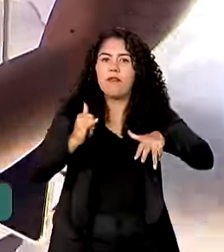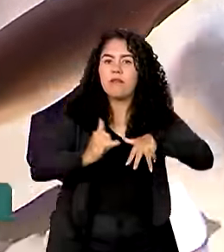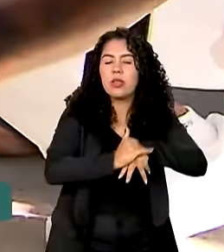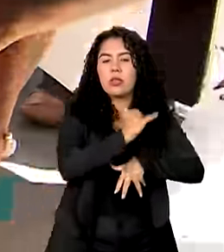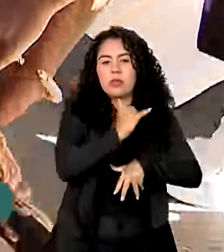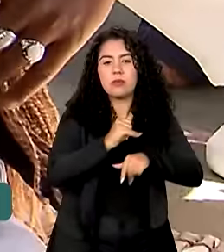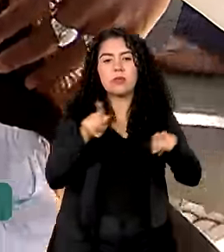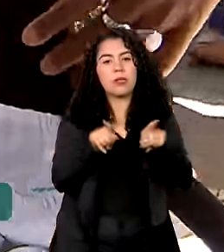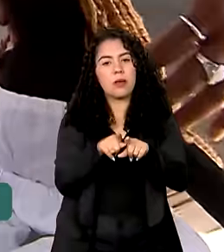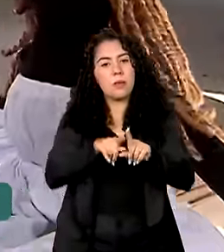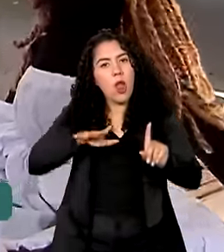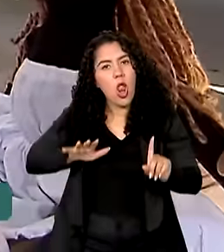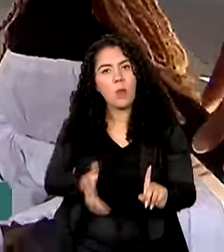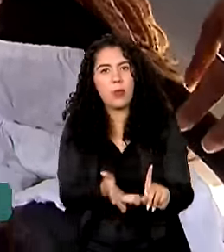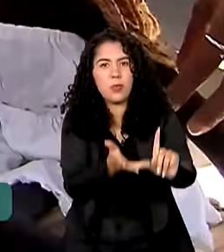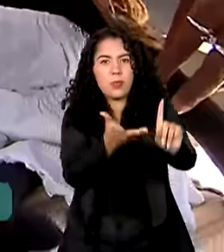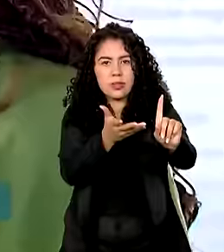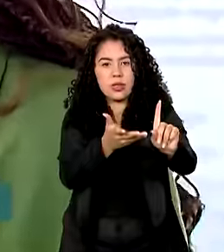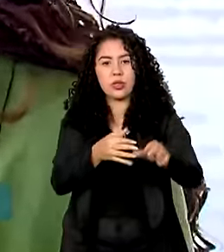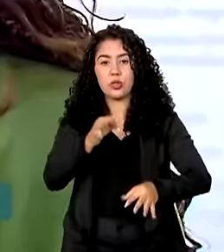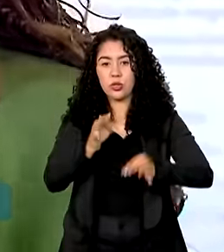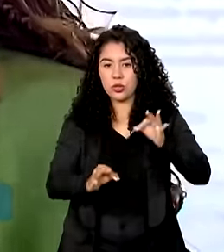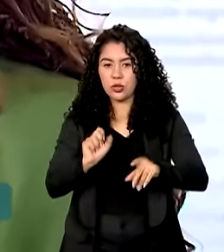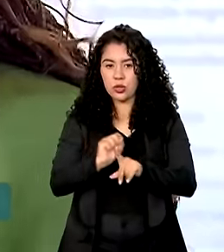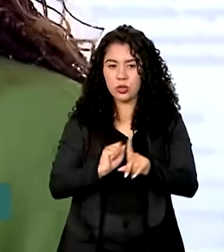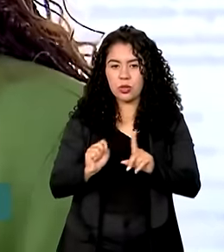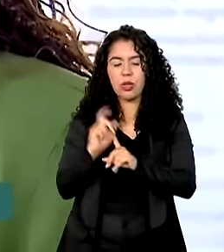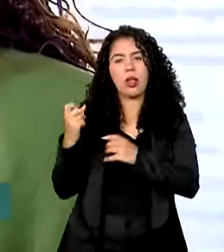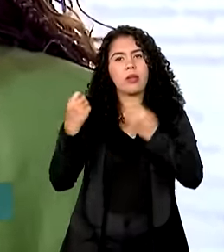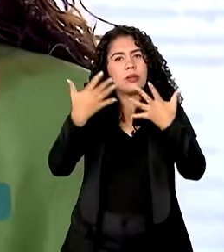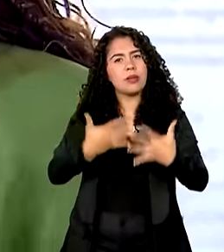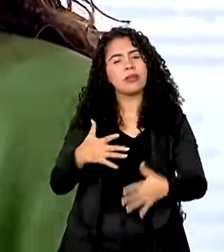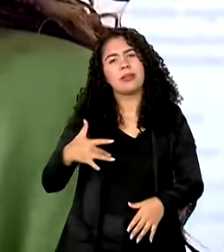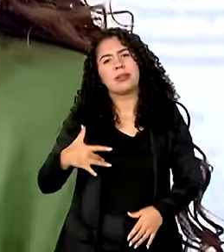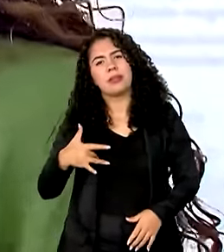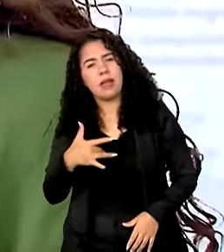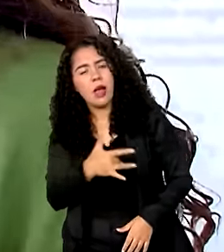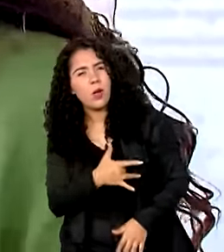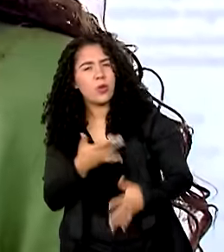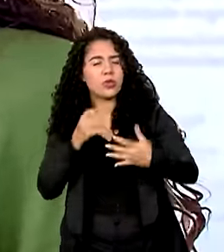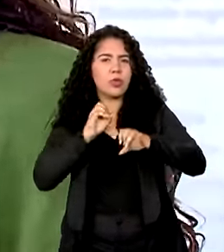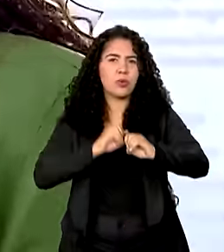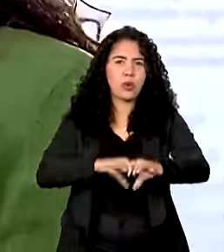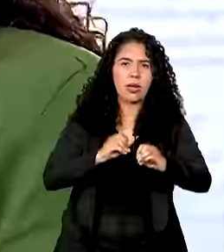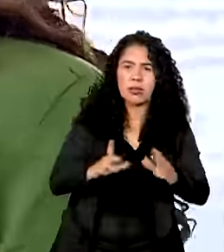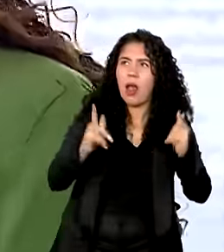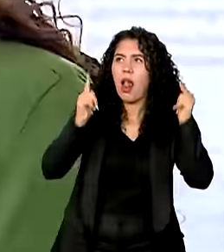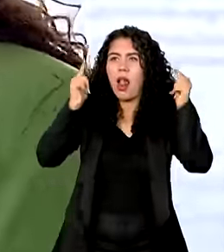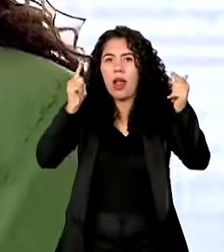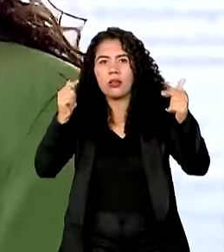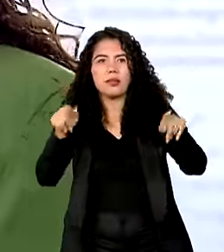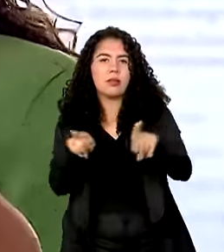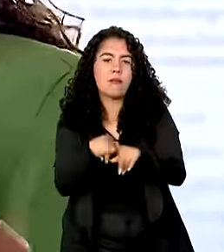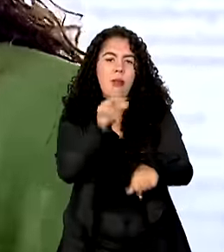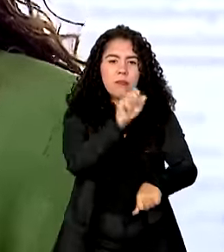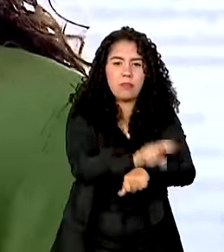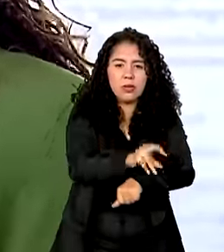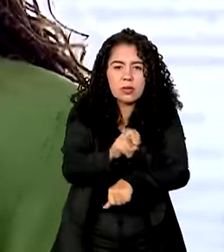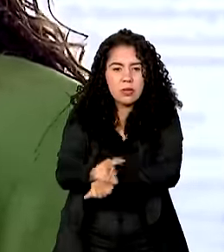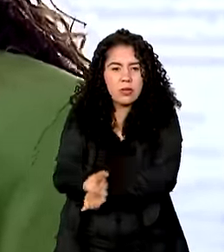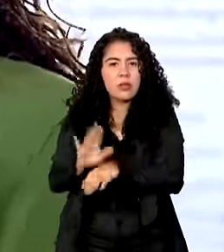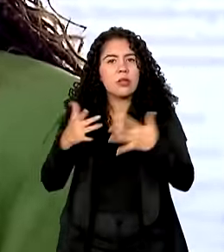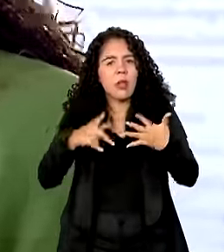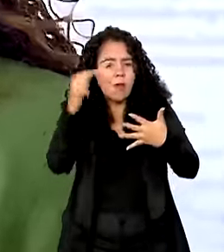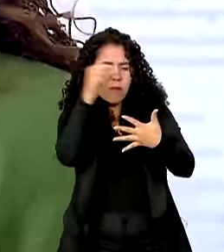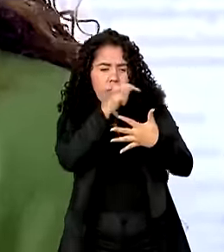promoção de justiça social. Saúde, educação, cultura, lazer, empreendimento, obviamente, empregabilidade. Então, tudo